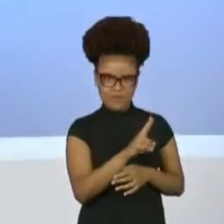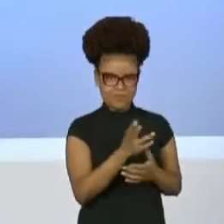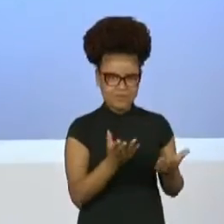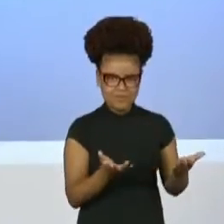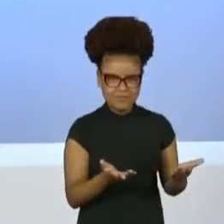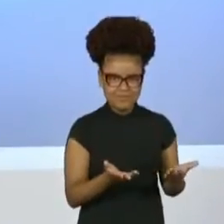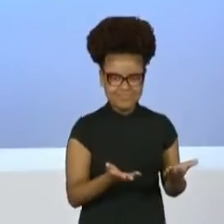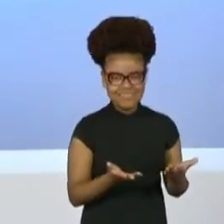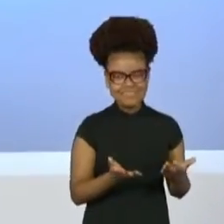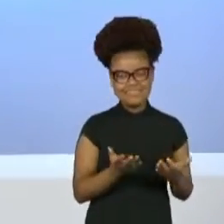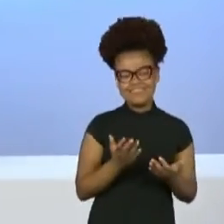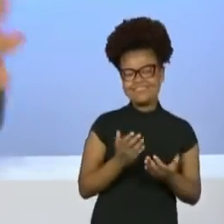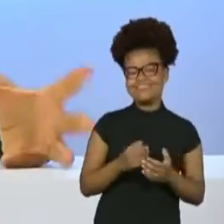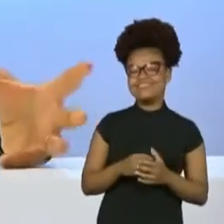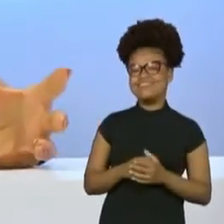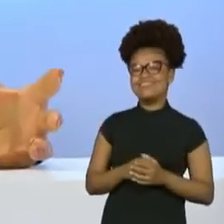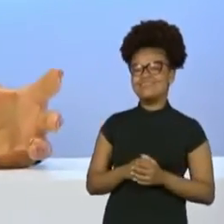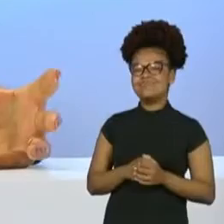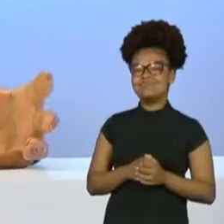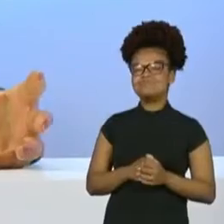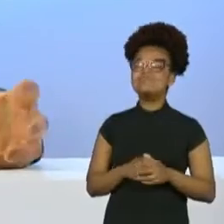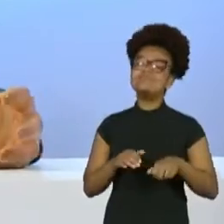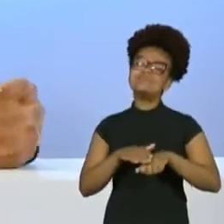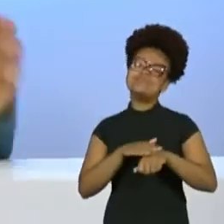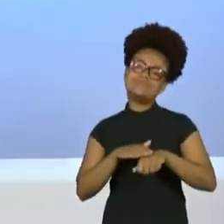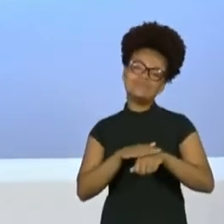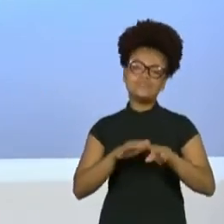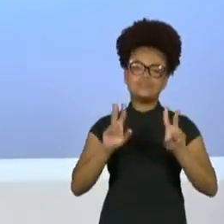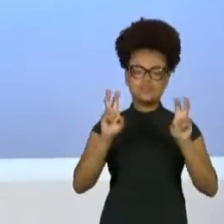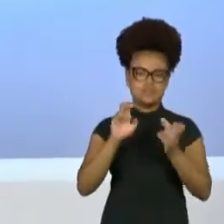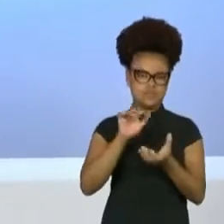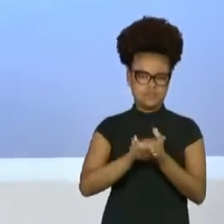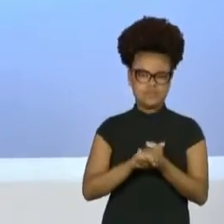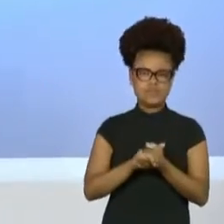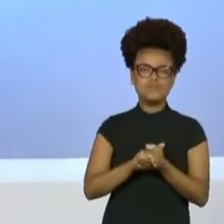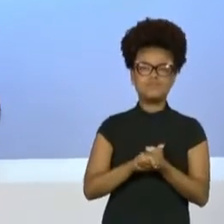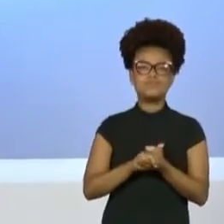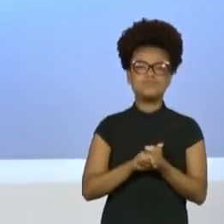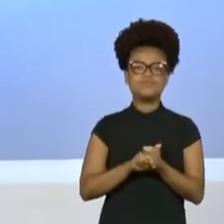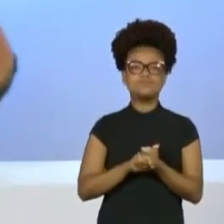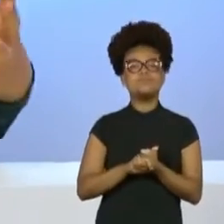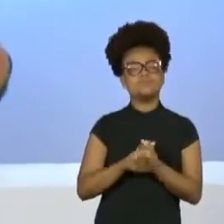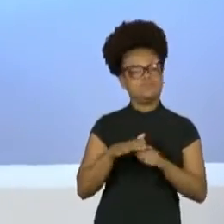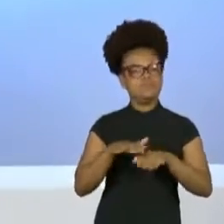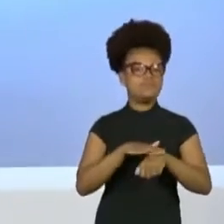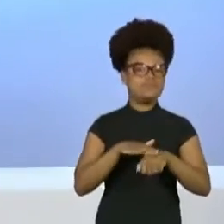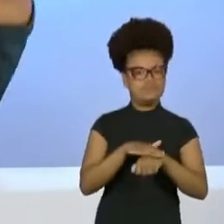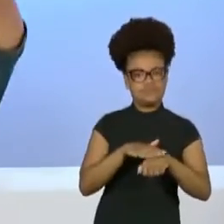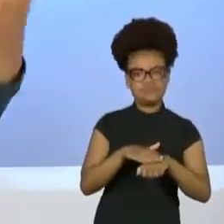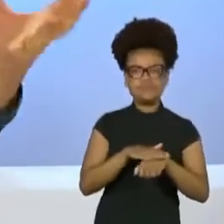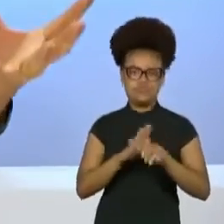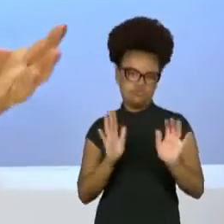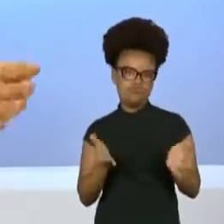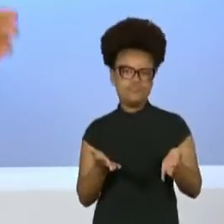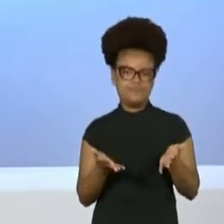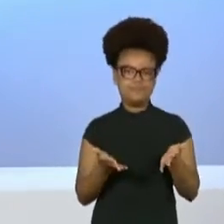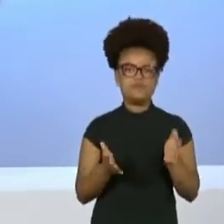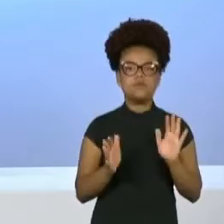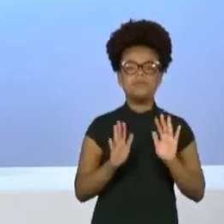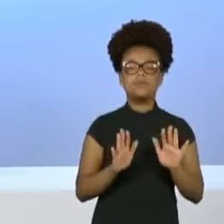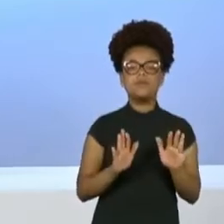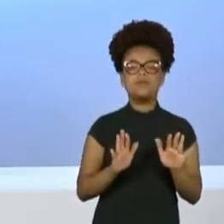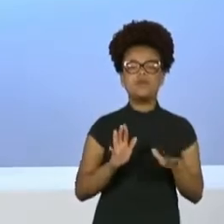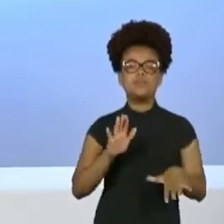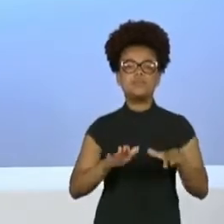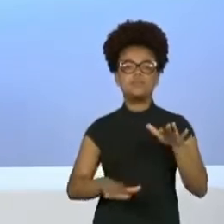isso, assim... A gente já falou algumas vezes sobre casamento. E a gente tem essa falsa imagem de que